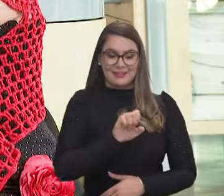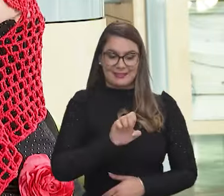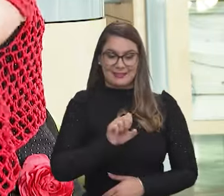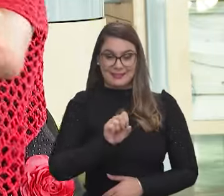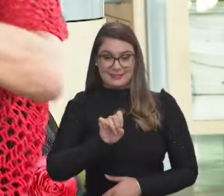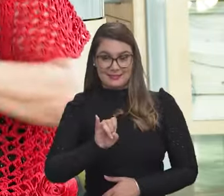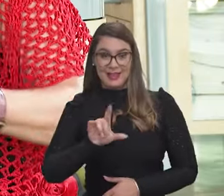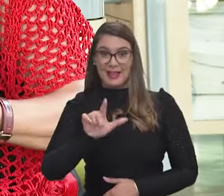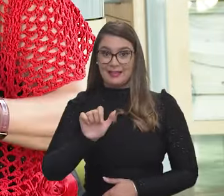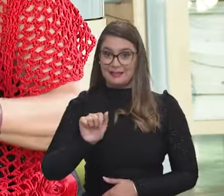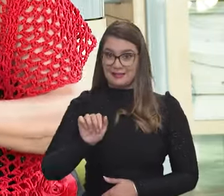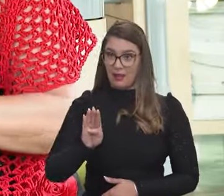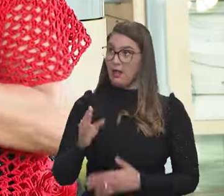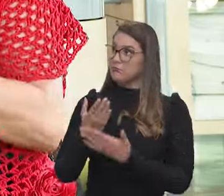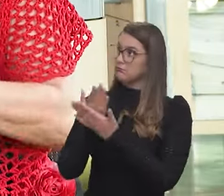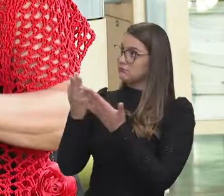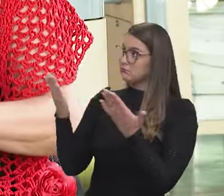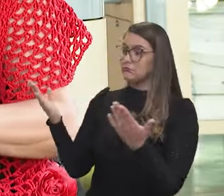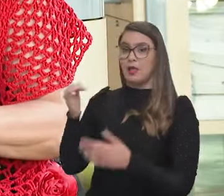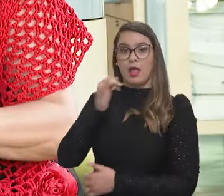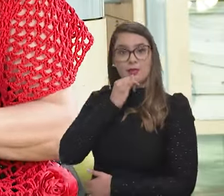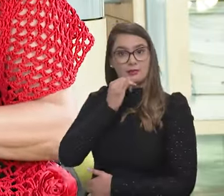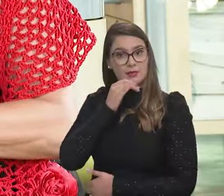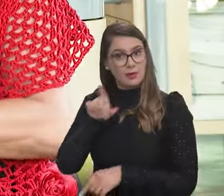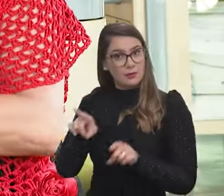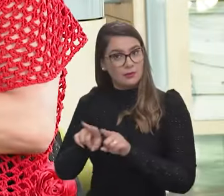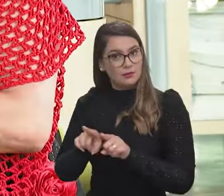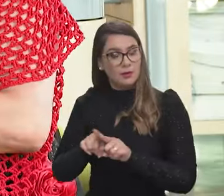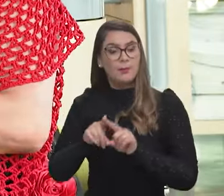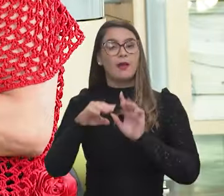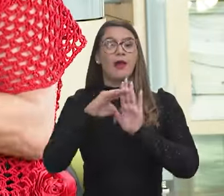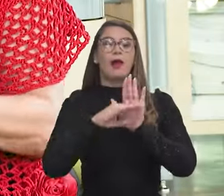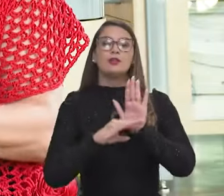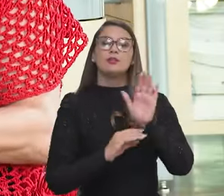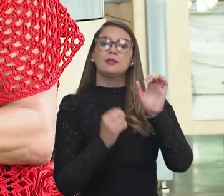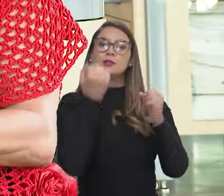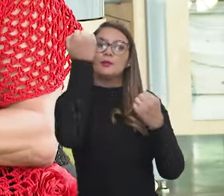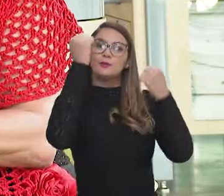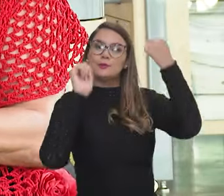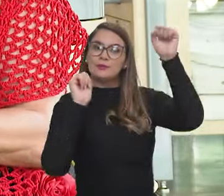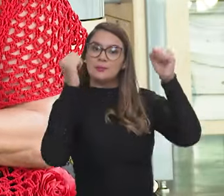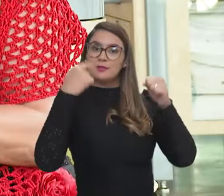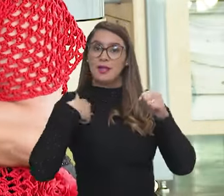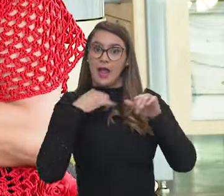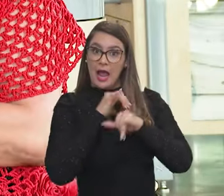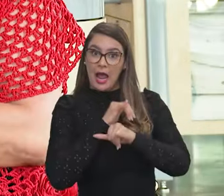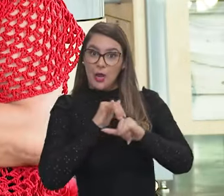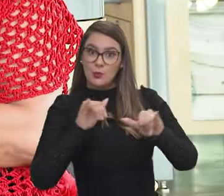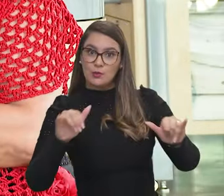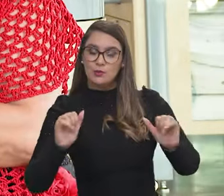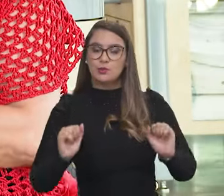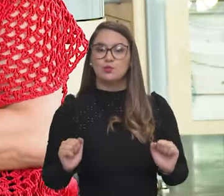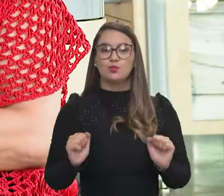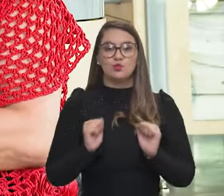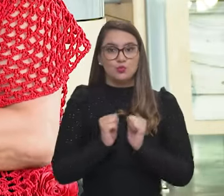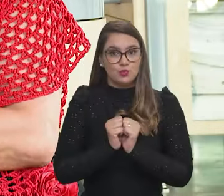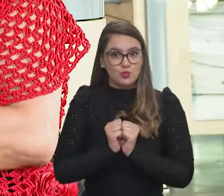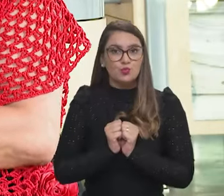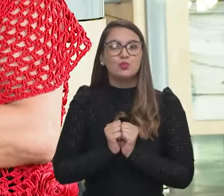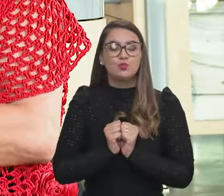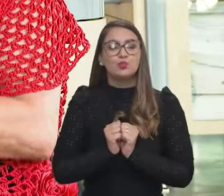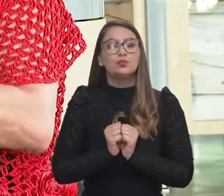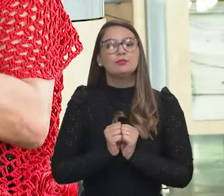O SESI Lab, que a gente está aqui, é um grande exemplo disso, né. A agenda da industrialização que nós anunciamos conjuntamente,